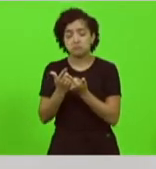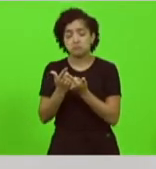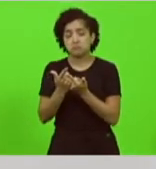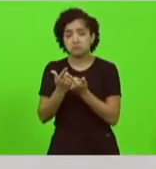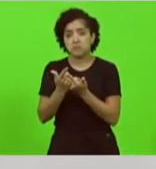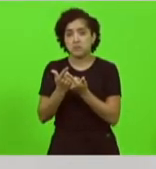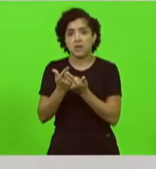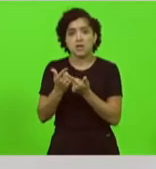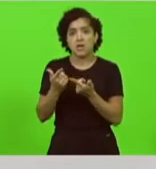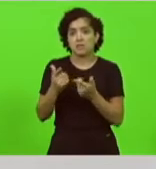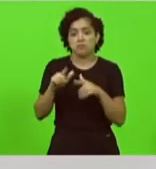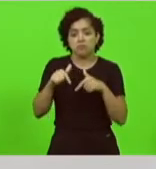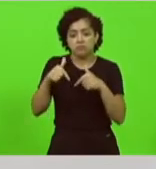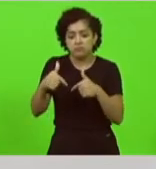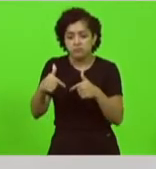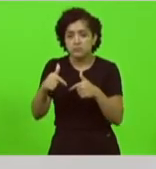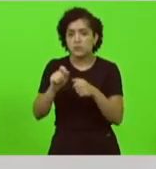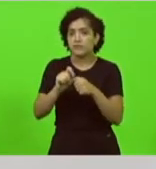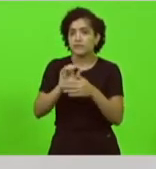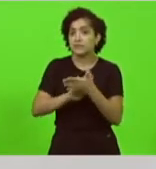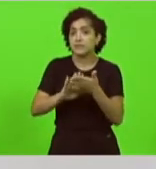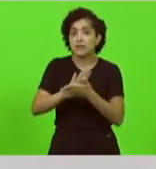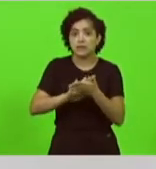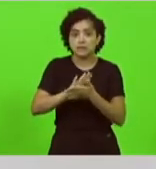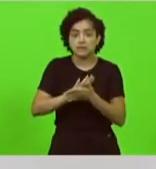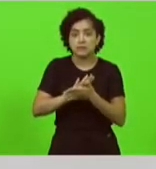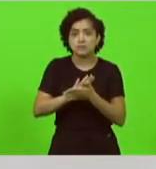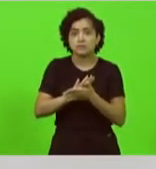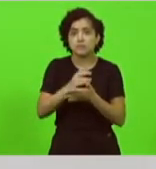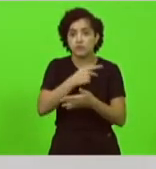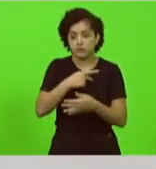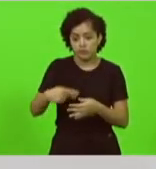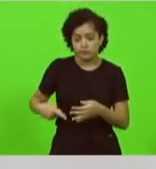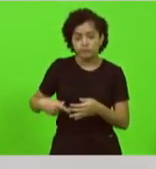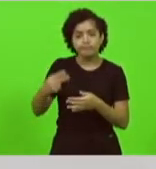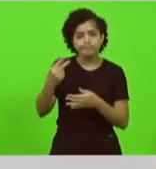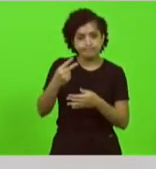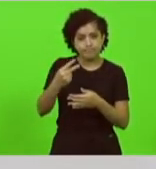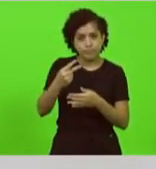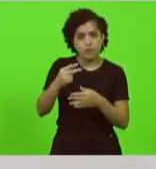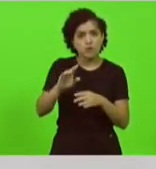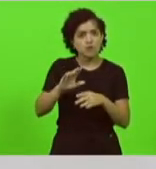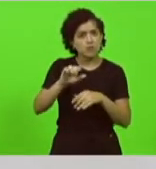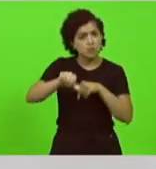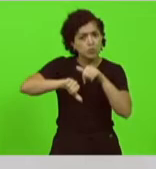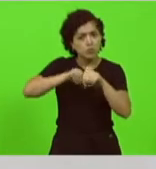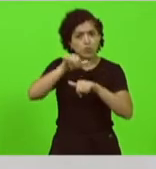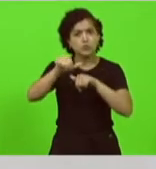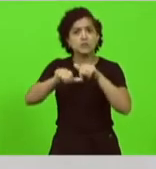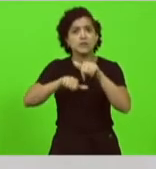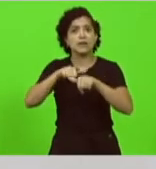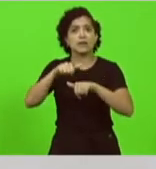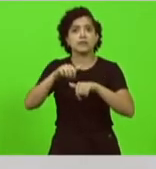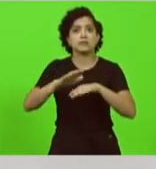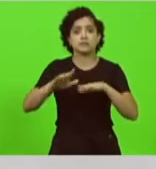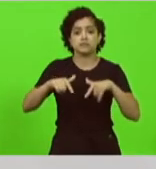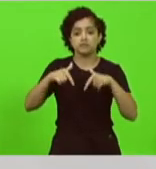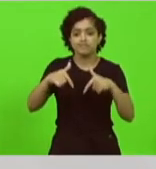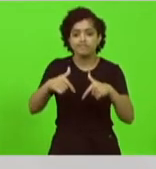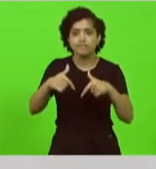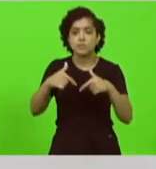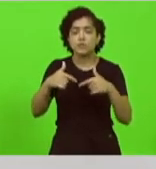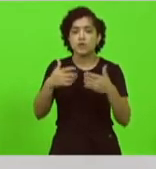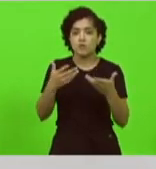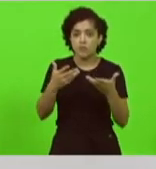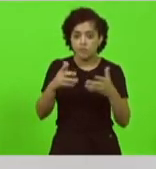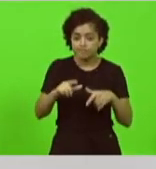eu quero fazer uma provocação aqui vice-presidente vamos mudar essa essa nossa atitude? vamos fazer alguma coisa